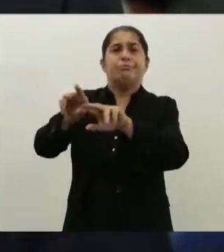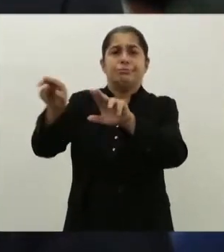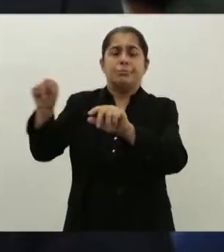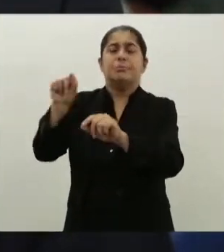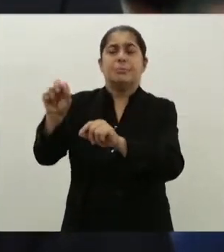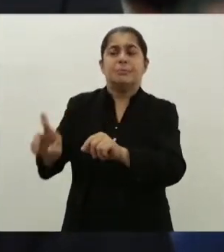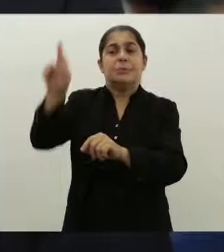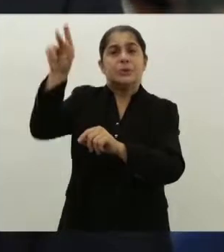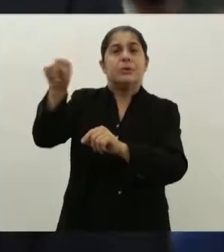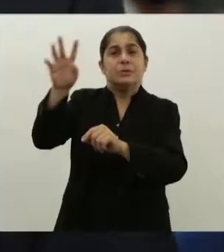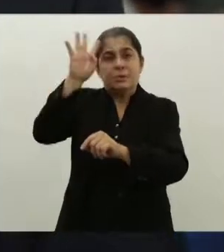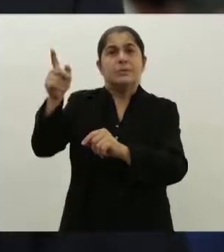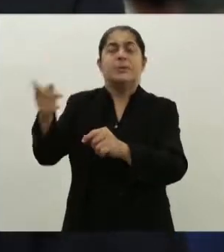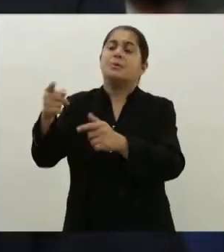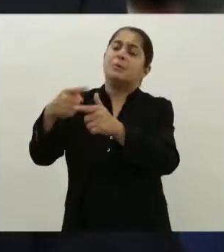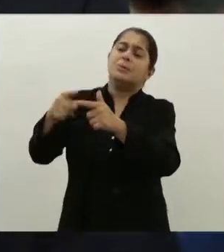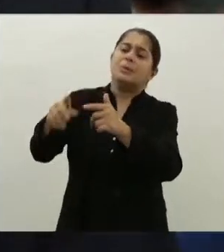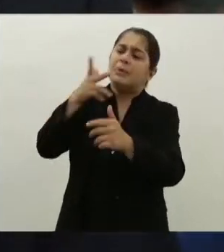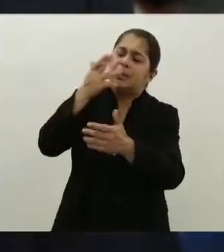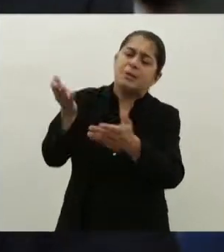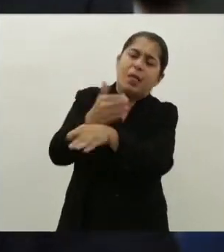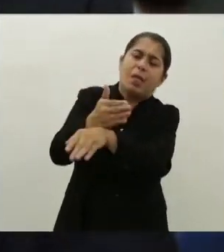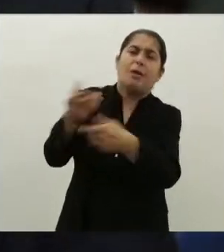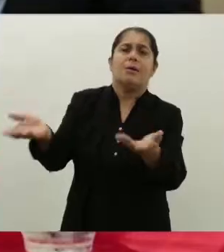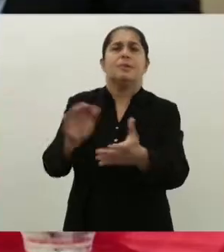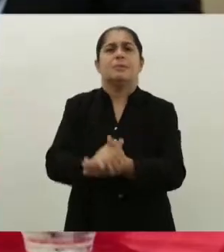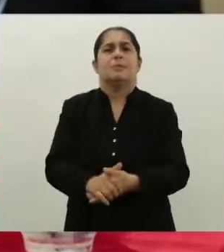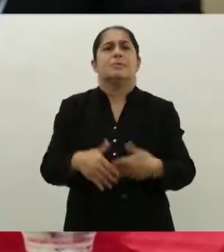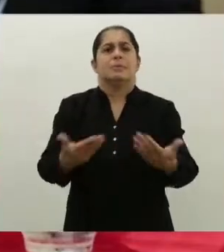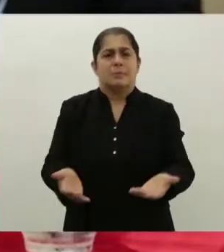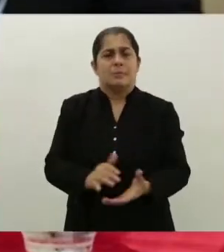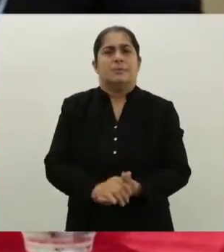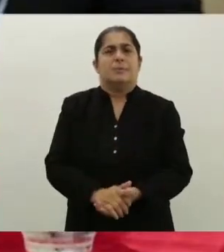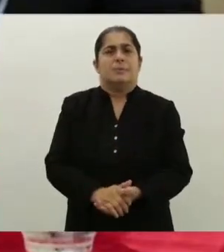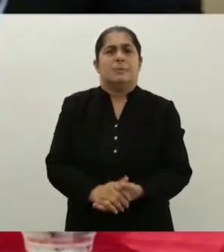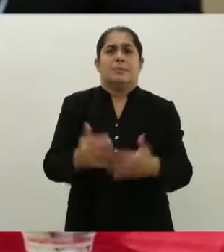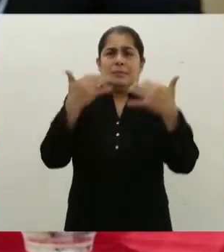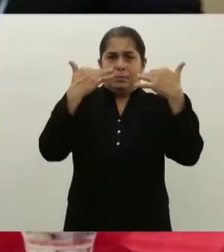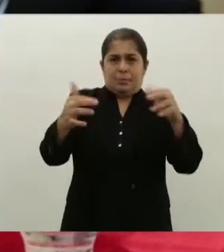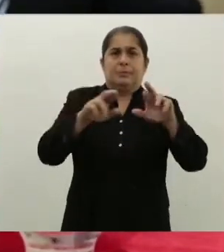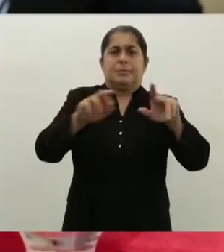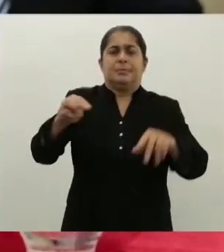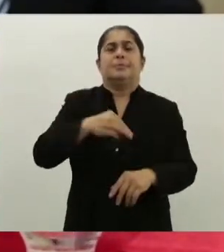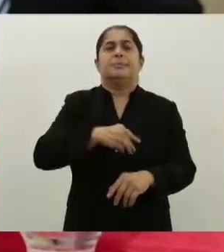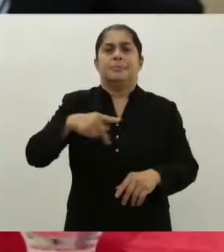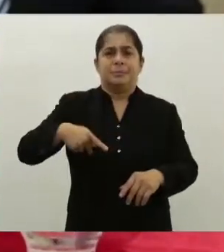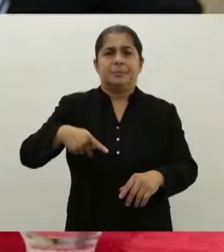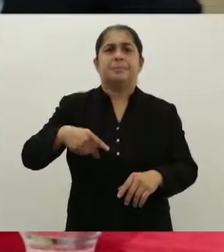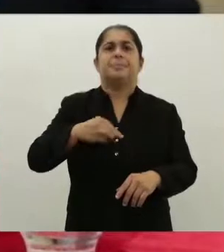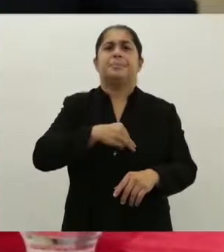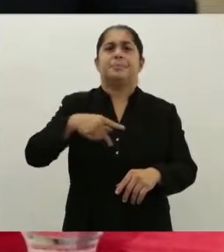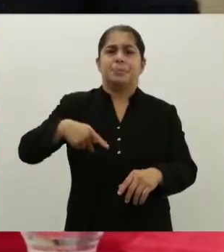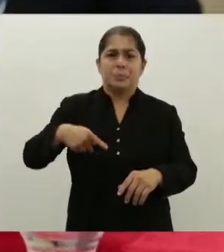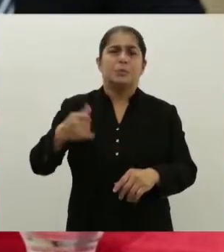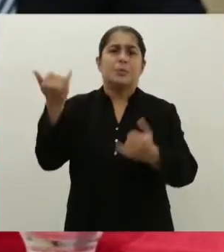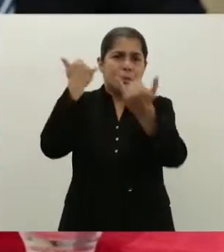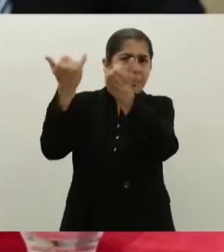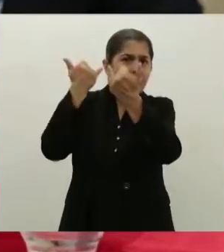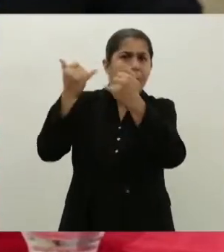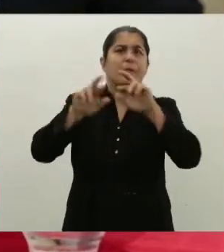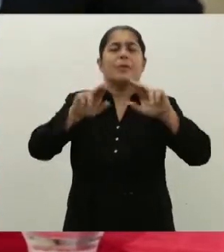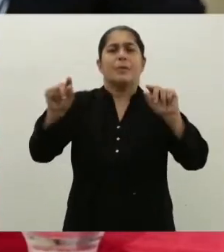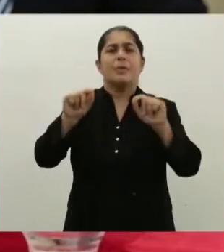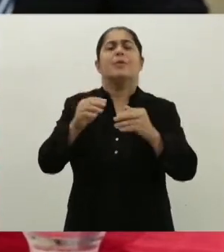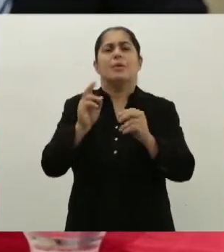própria para resolver aquele assunto, aquele problema. As audiências públicas realizadas pela ouvidoria do Ministério Público da